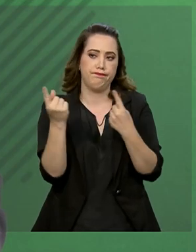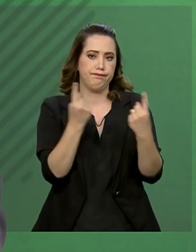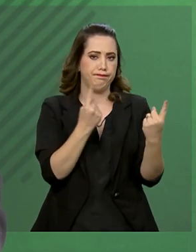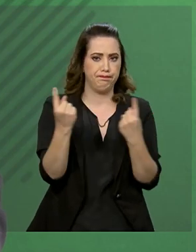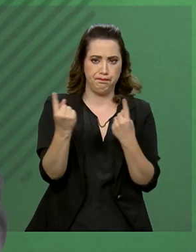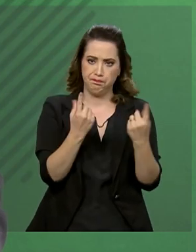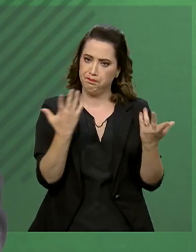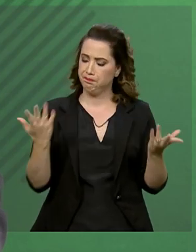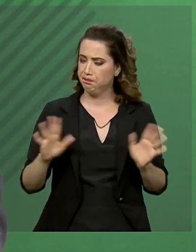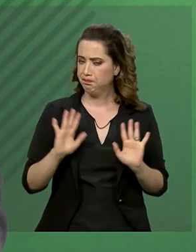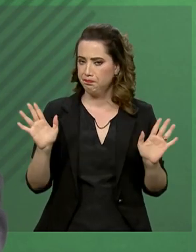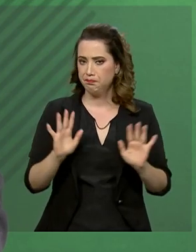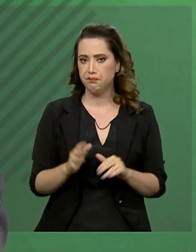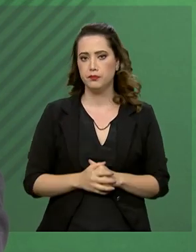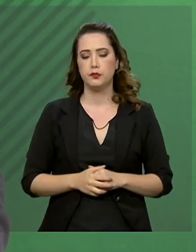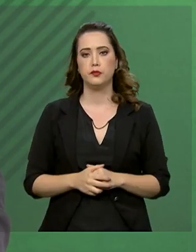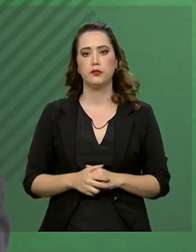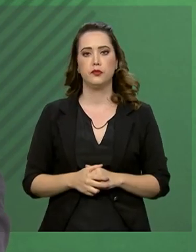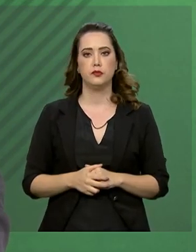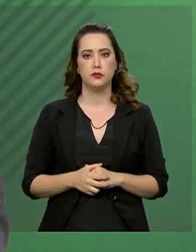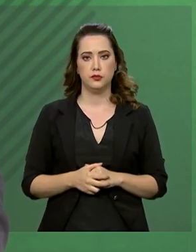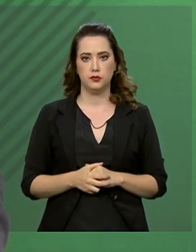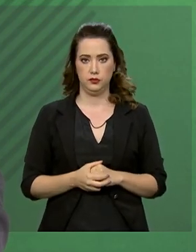Feliciano vem tratando com o senhor presidente.